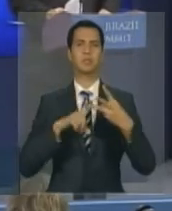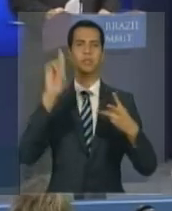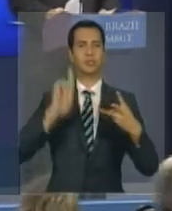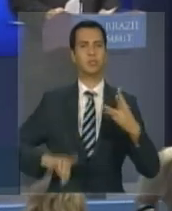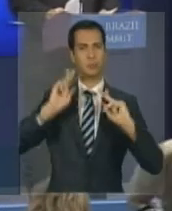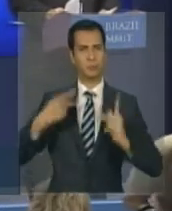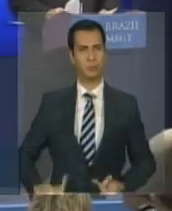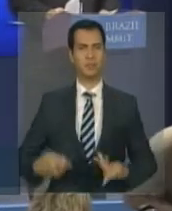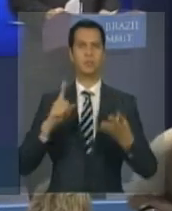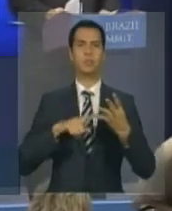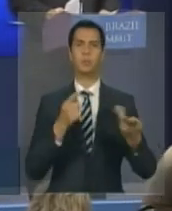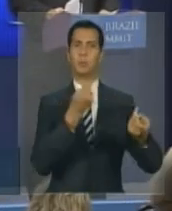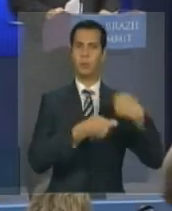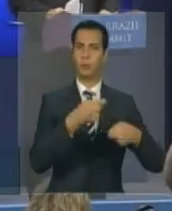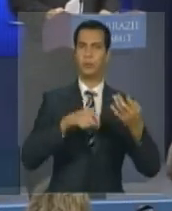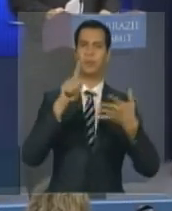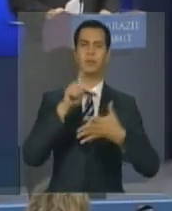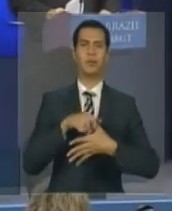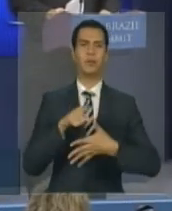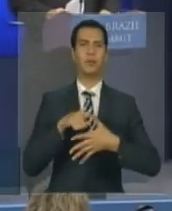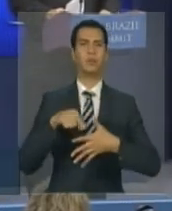social e ambiental.